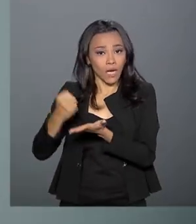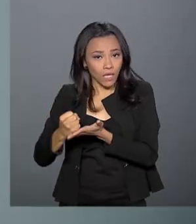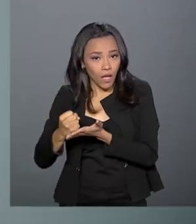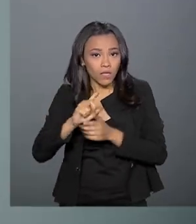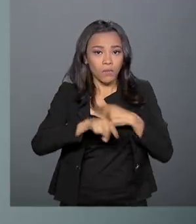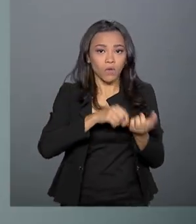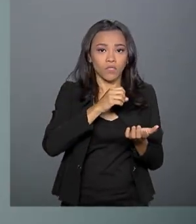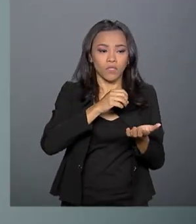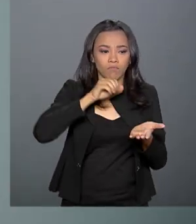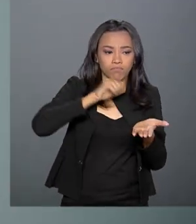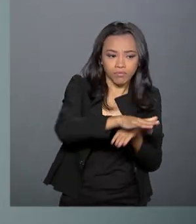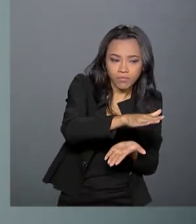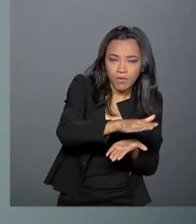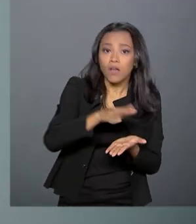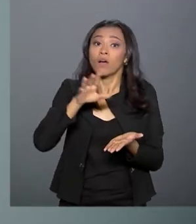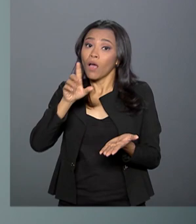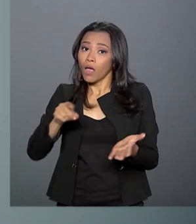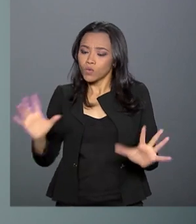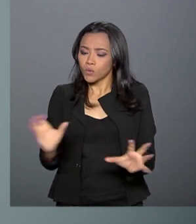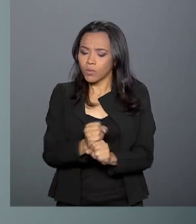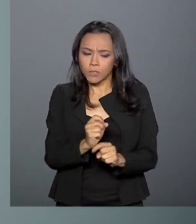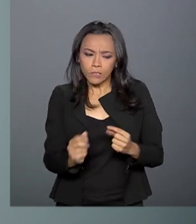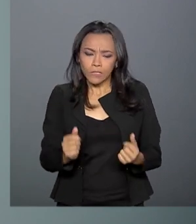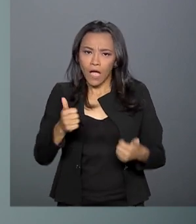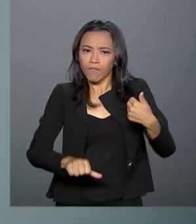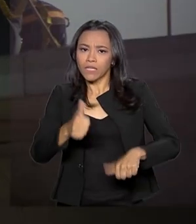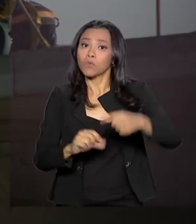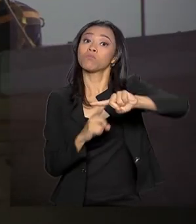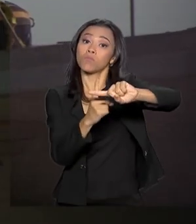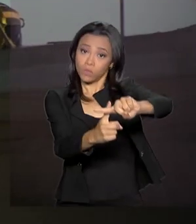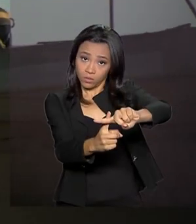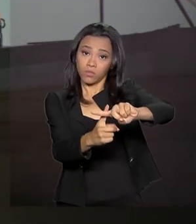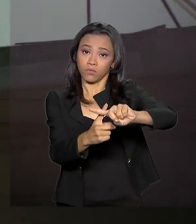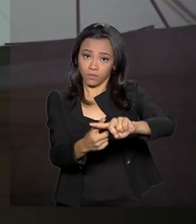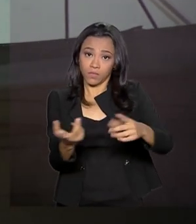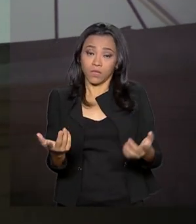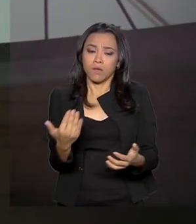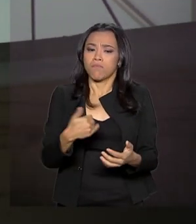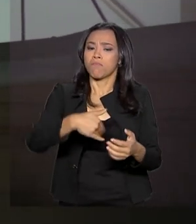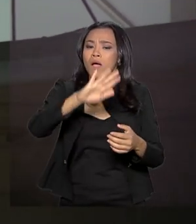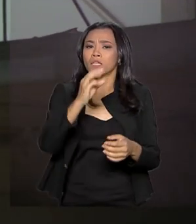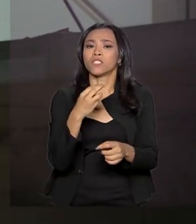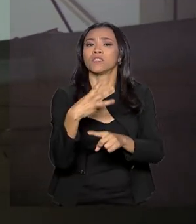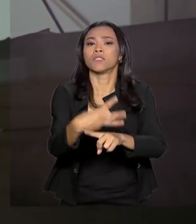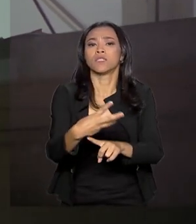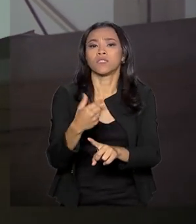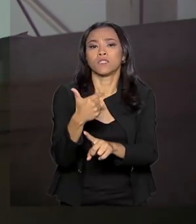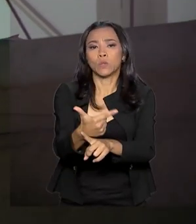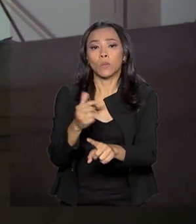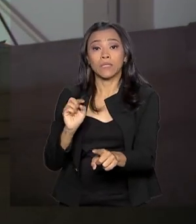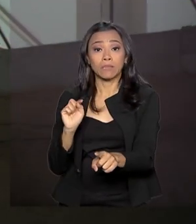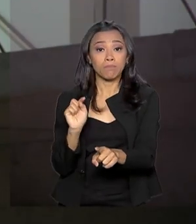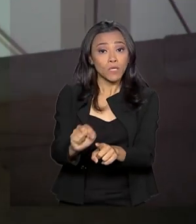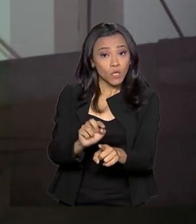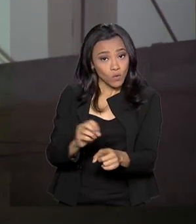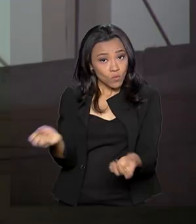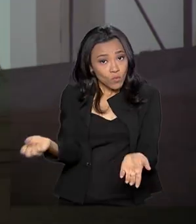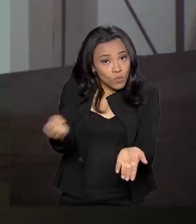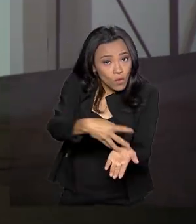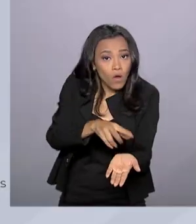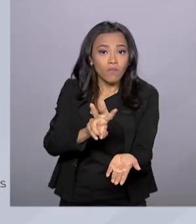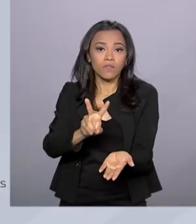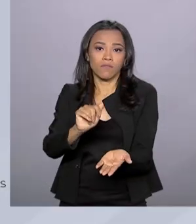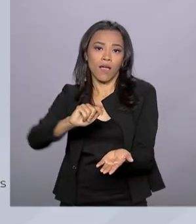o saldo ficou positivo pelo terceiro ano consecutivo, com mais de 32 mil novas vagas com carteira